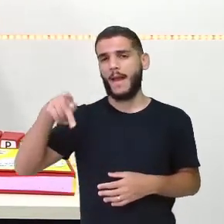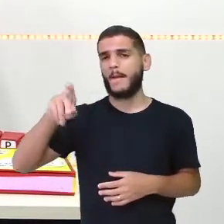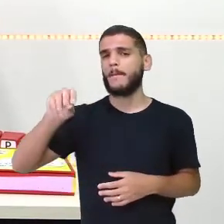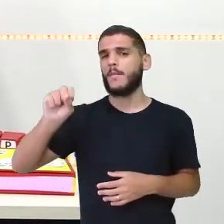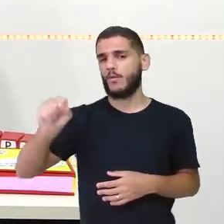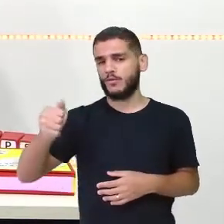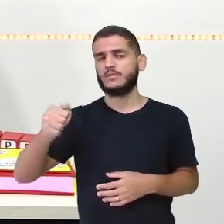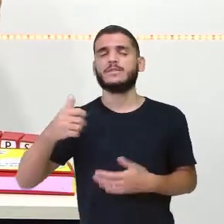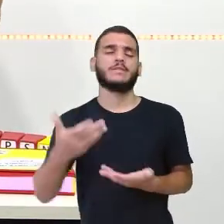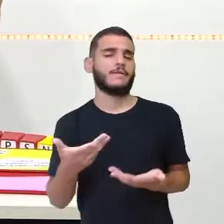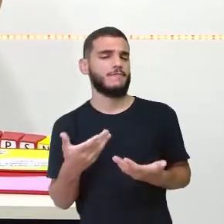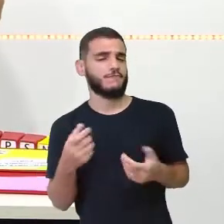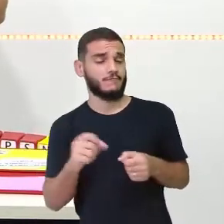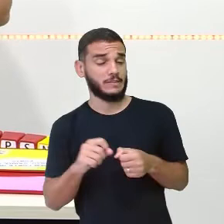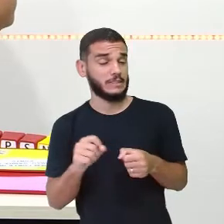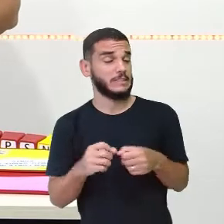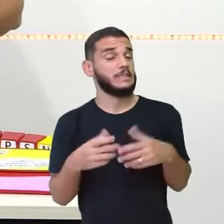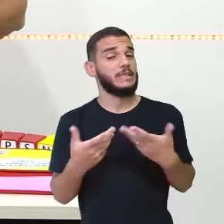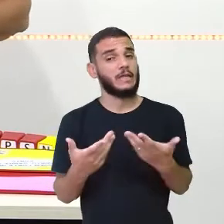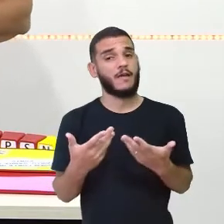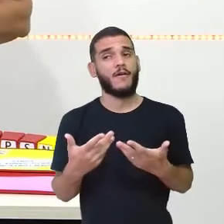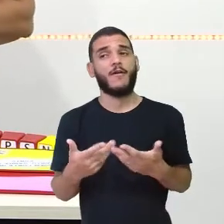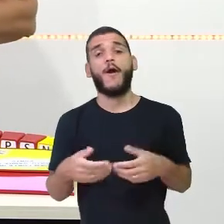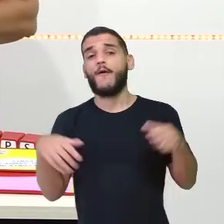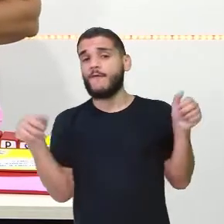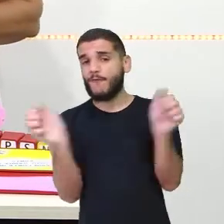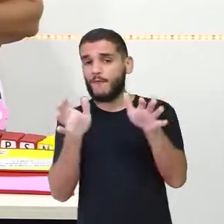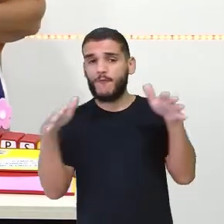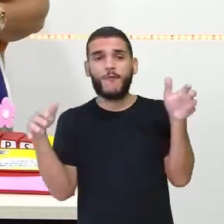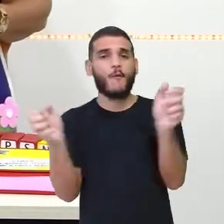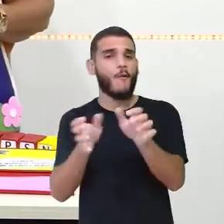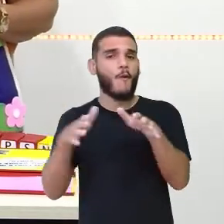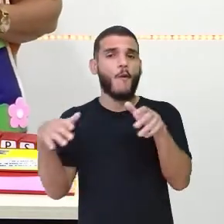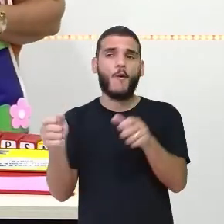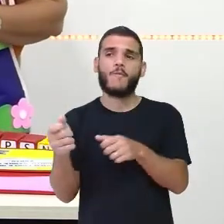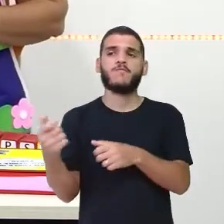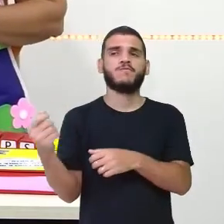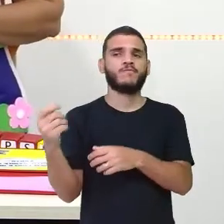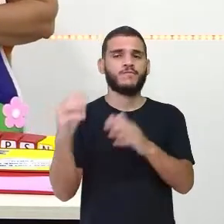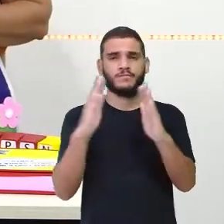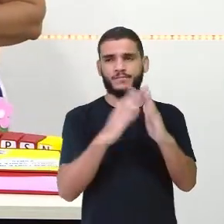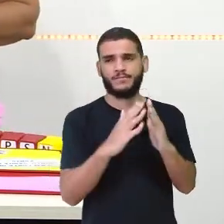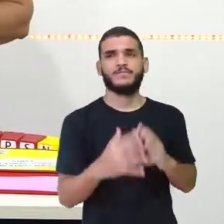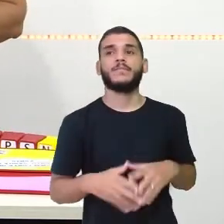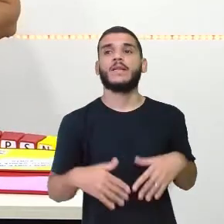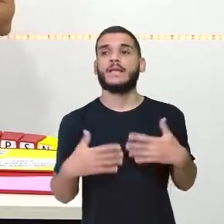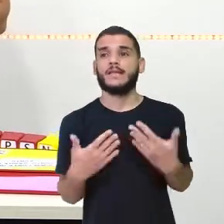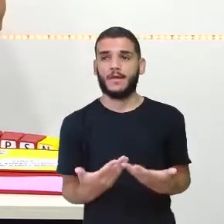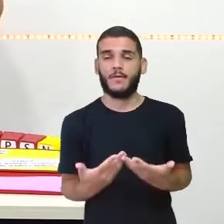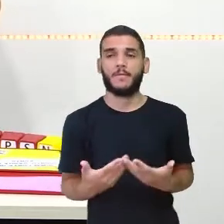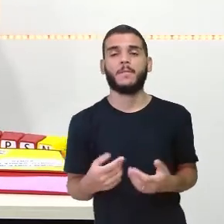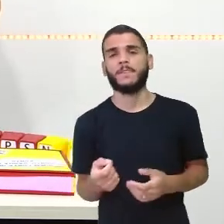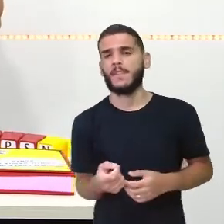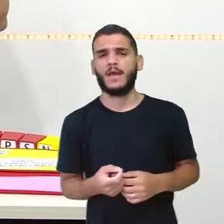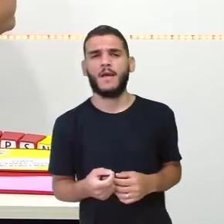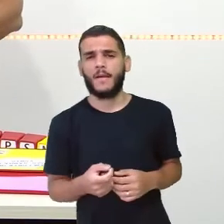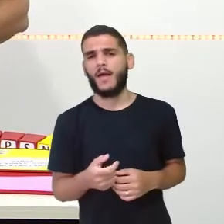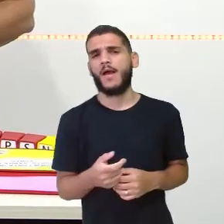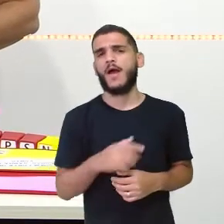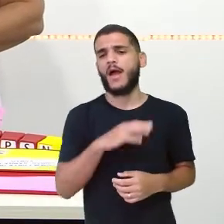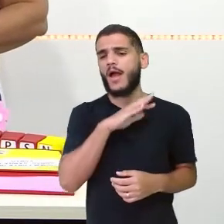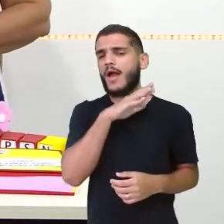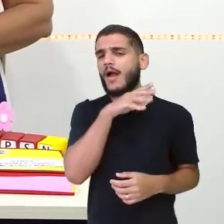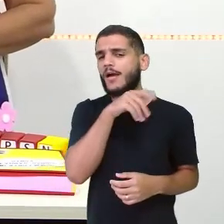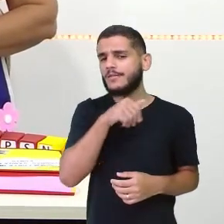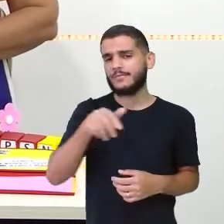e foi na casa dela. Não é isso? Olha aí. A raposa fez um mingau para o